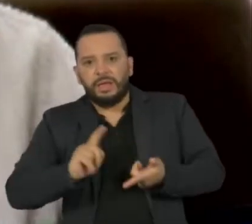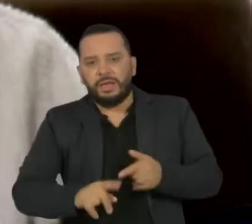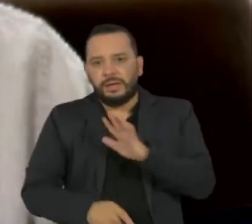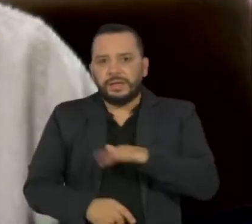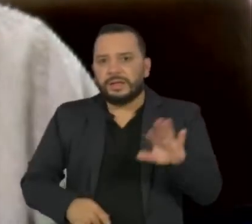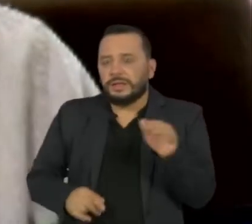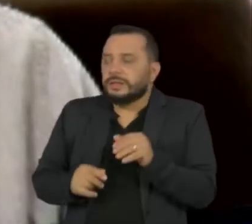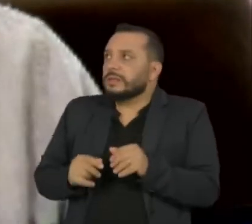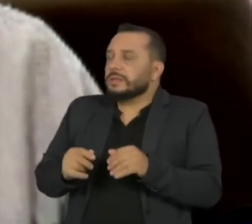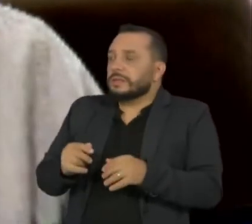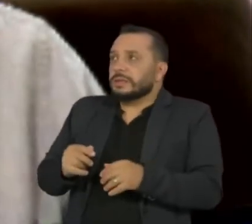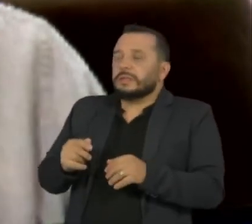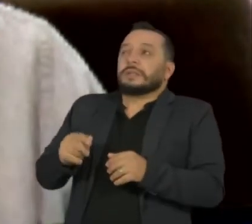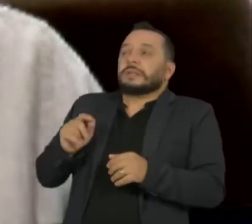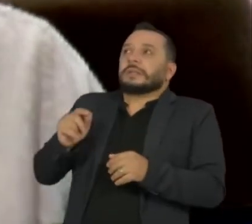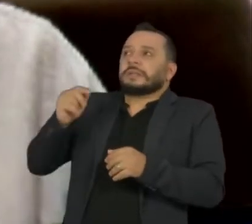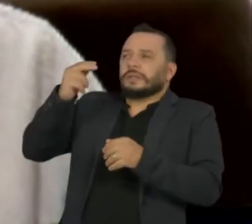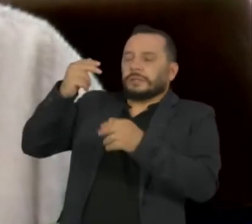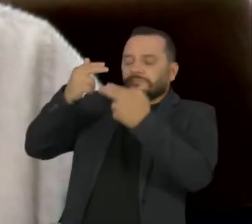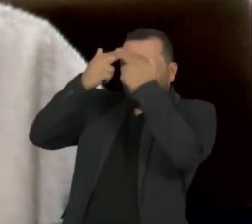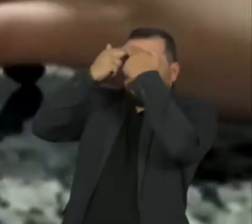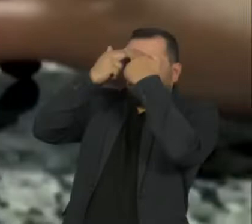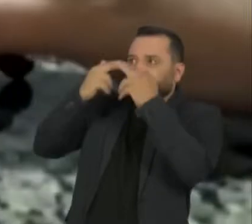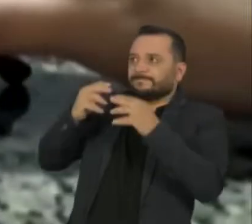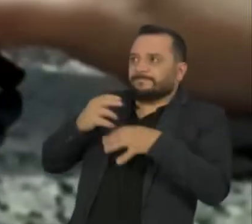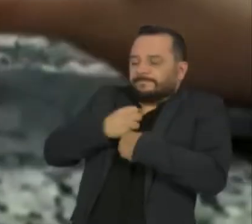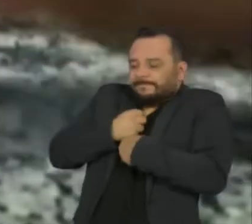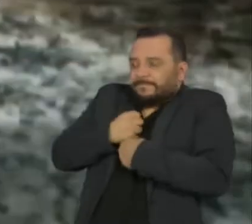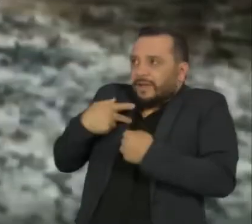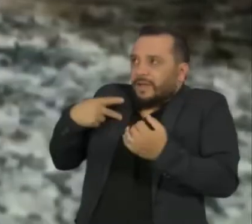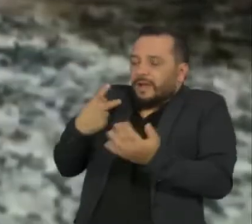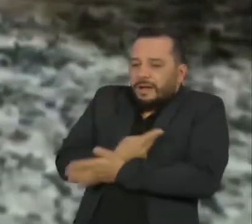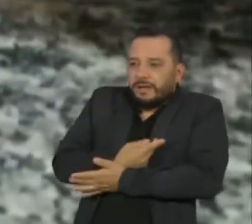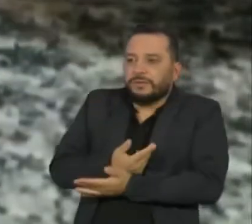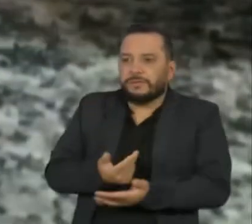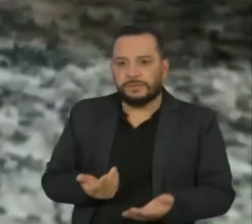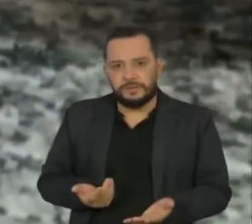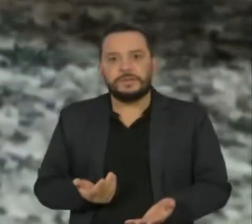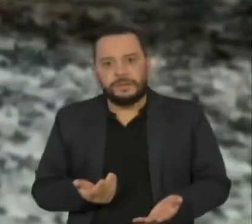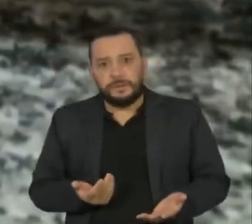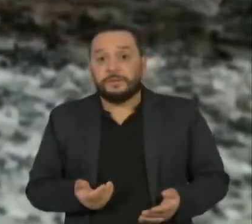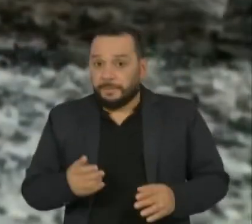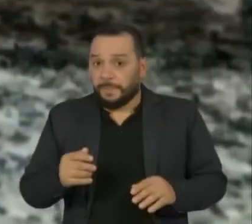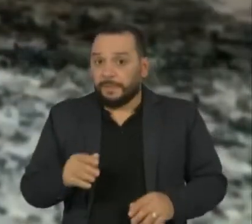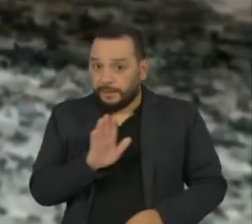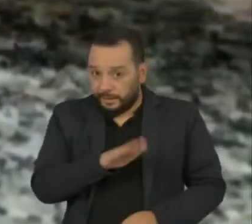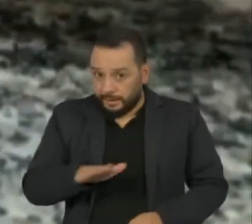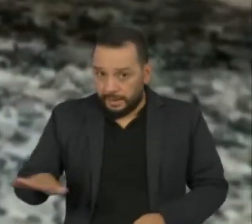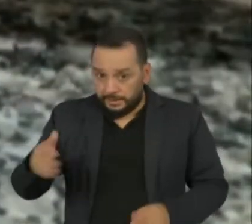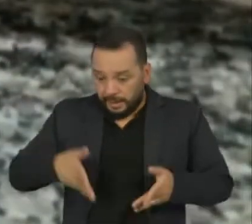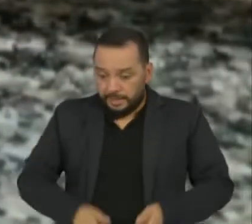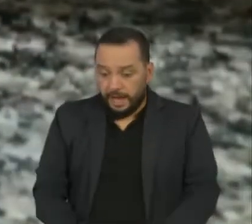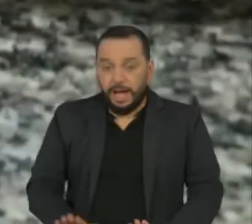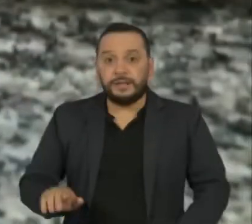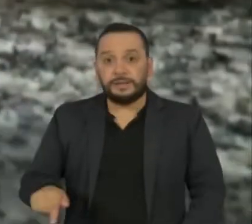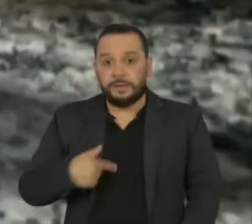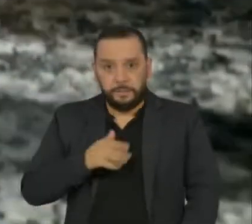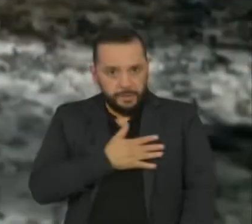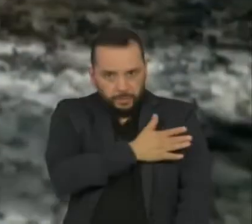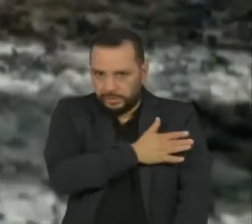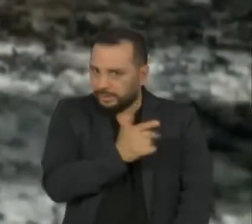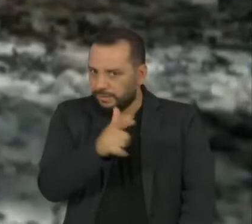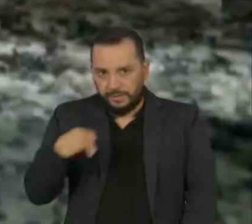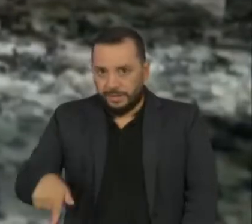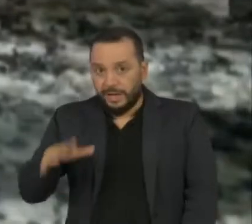crescer com a noção que tem algo errado dentro dela. As crianças não nascem preconceituosas, aprendem a ser.